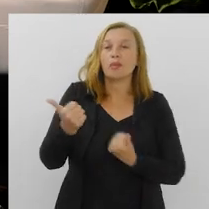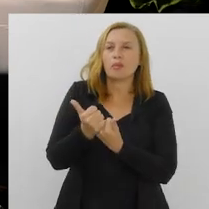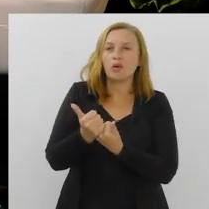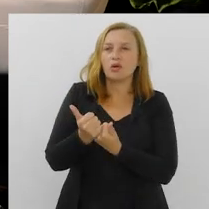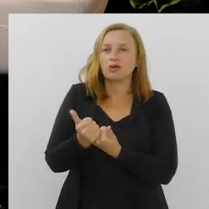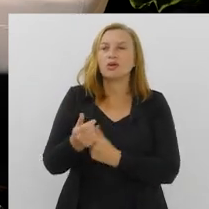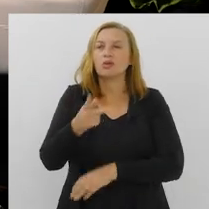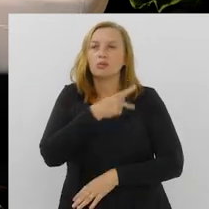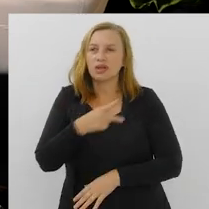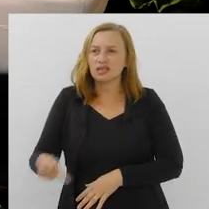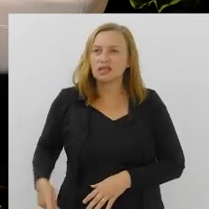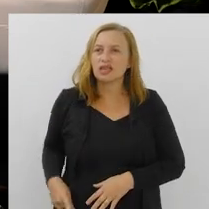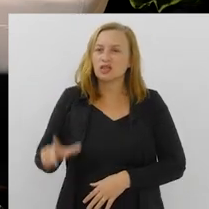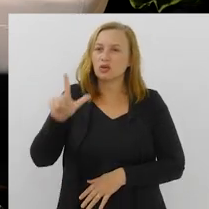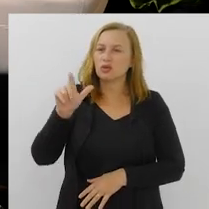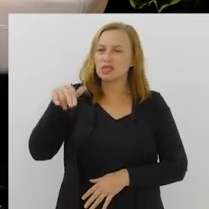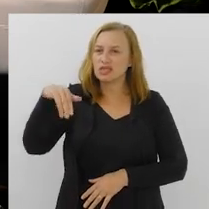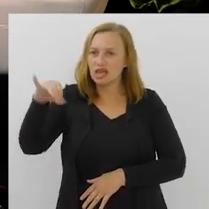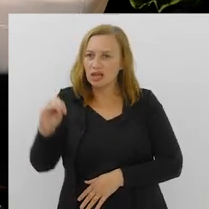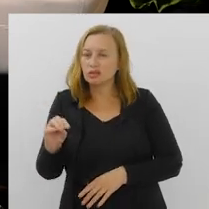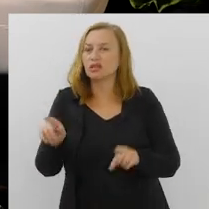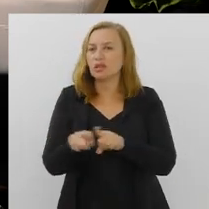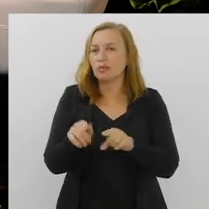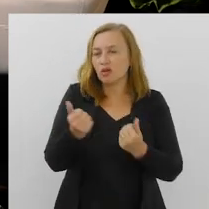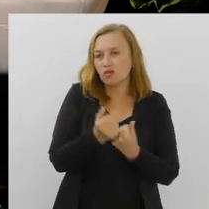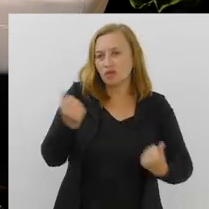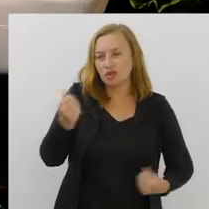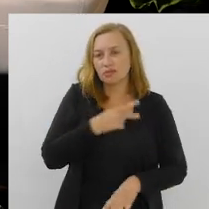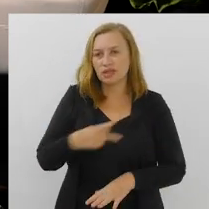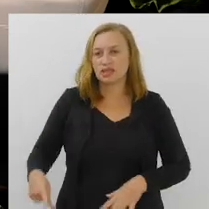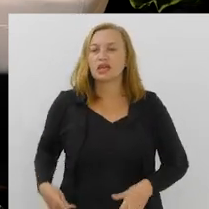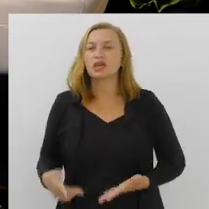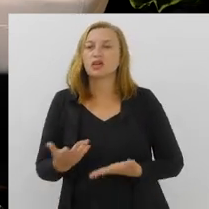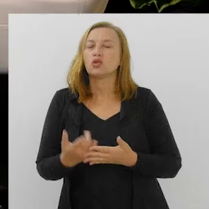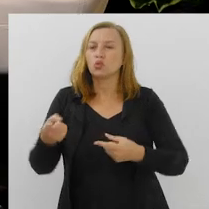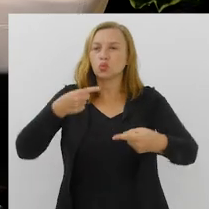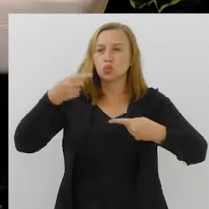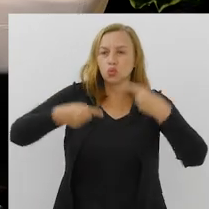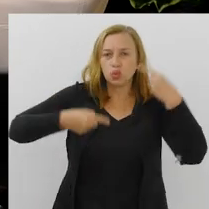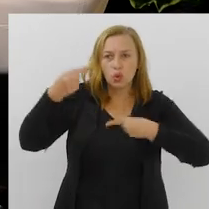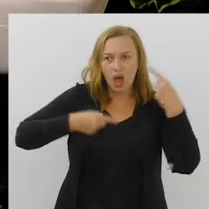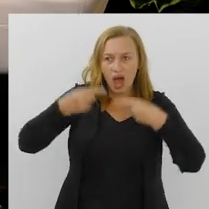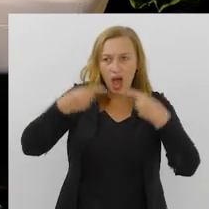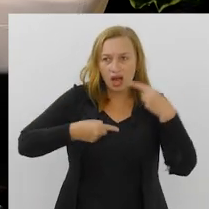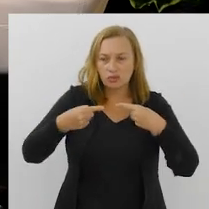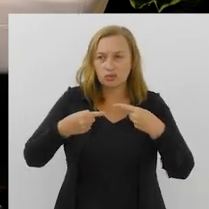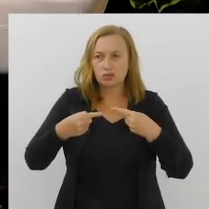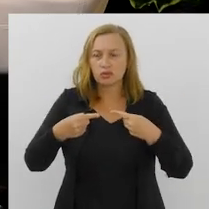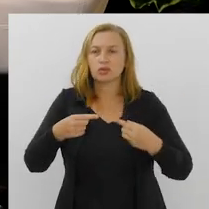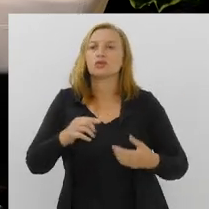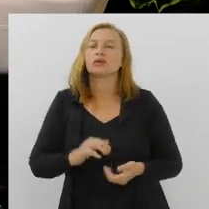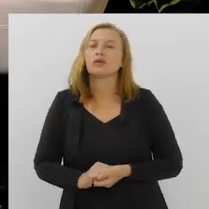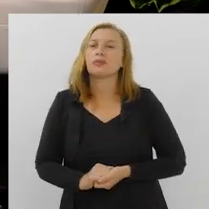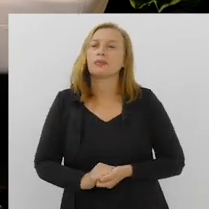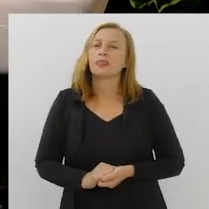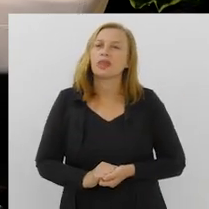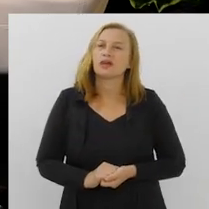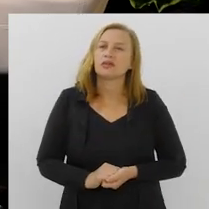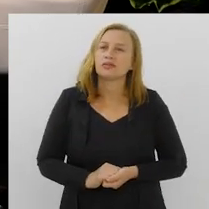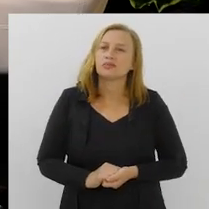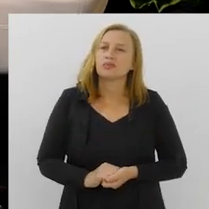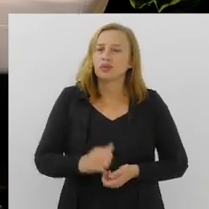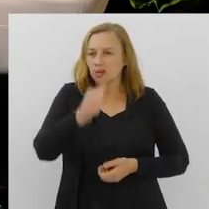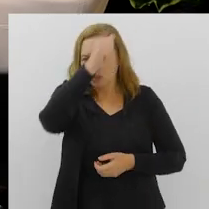Luciano e da nossa vice-presidente Ana Tereza, eu estou conseguindo implementar esse diálogo com as subseções, que na verdade acaba sendo